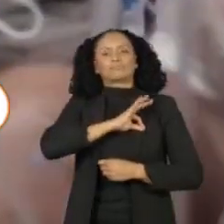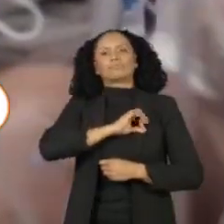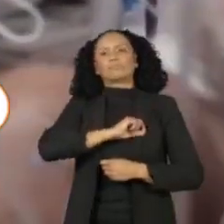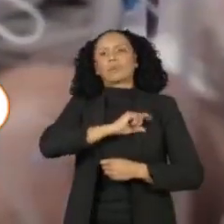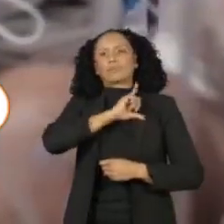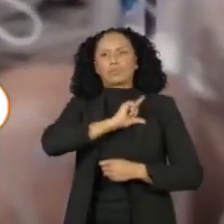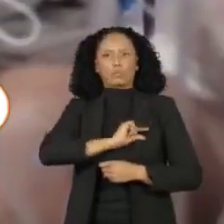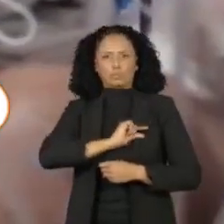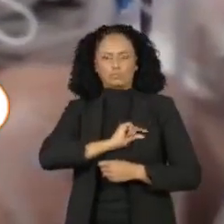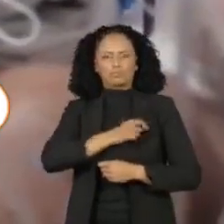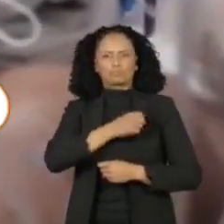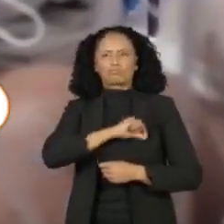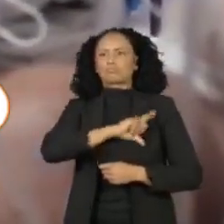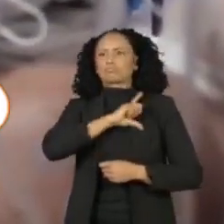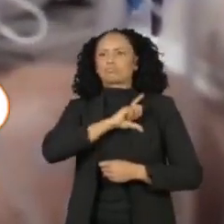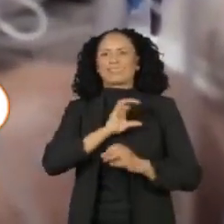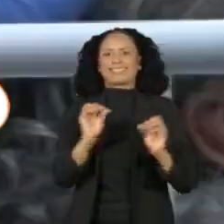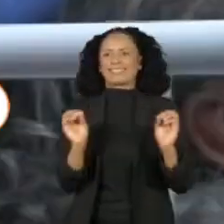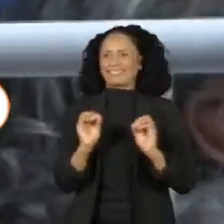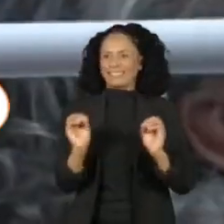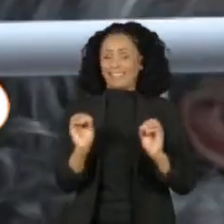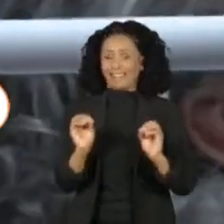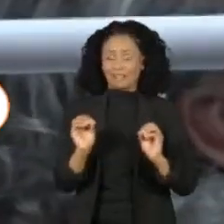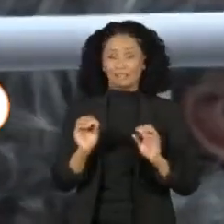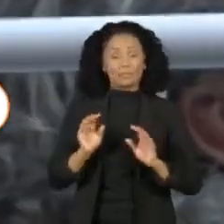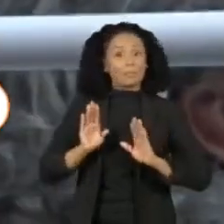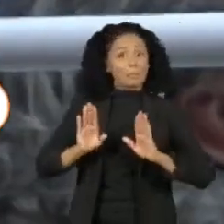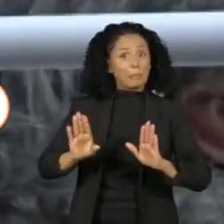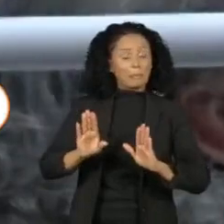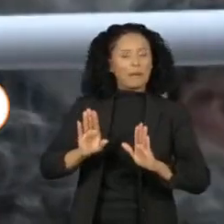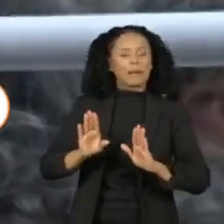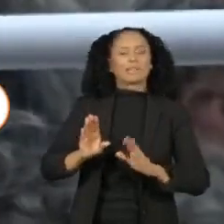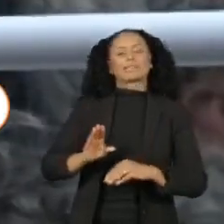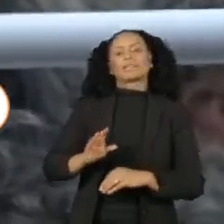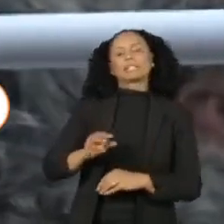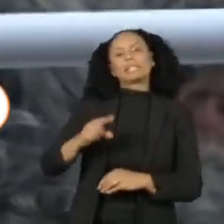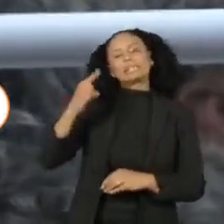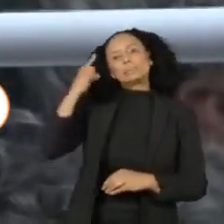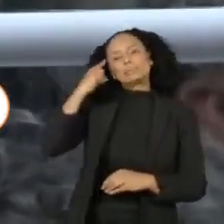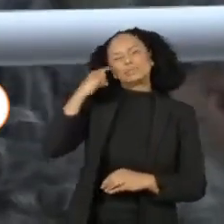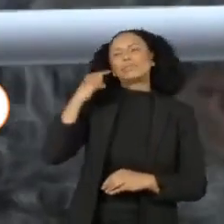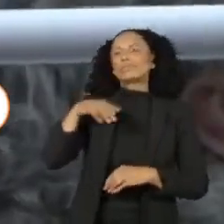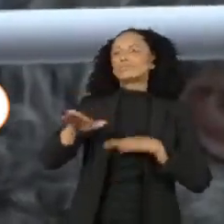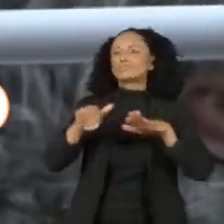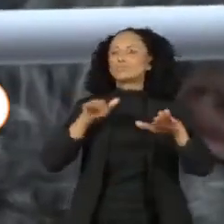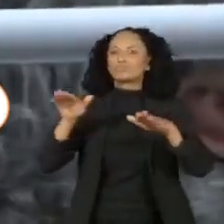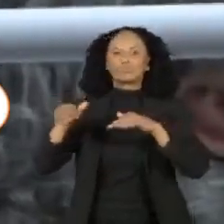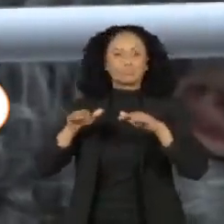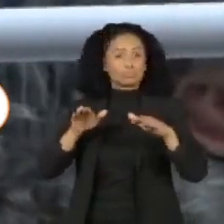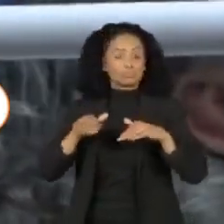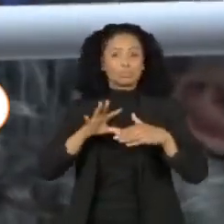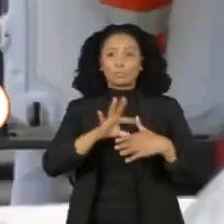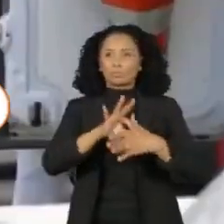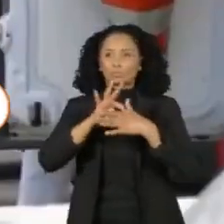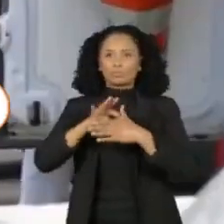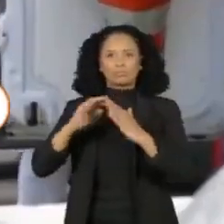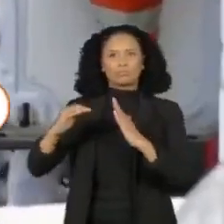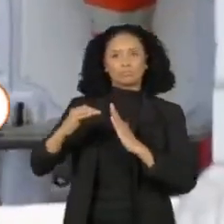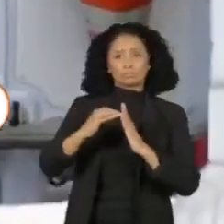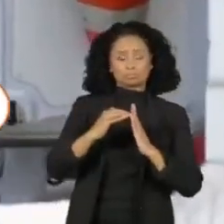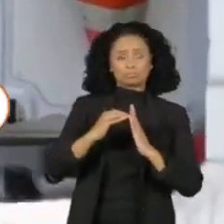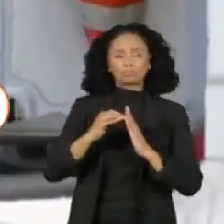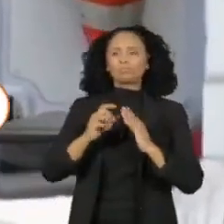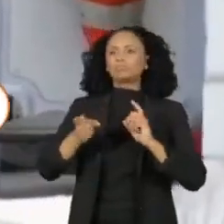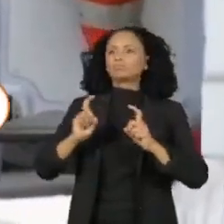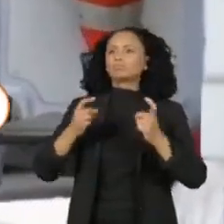enfermagem. Pacheco decidiu reunir os líderes do Senado justamente para tentar encontrar uma solução para